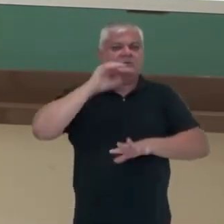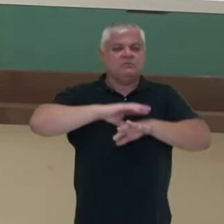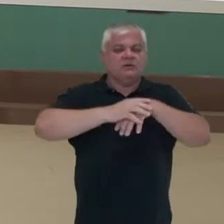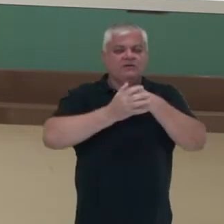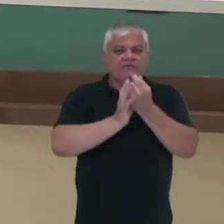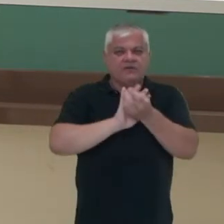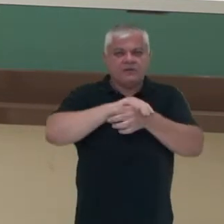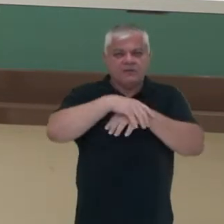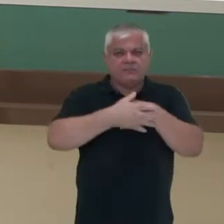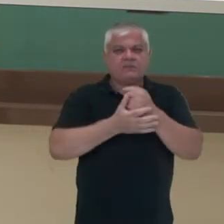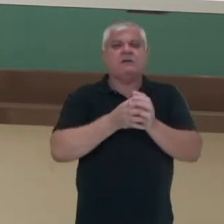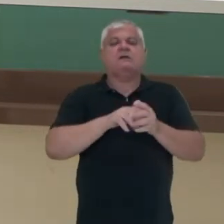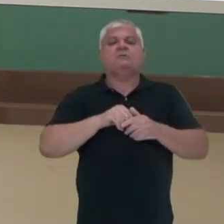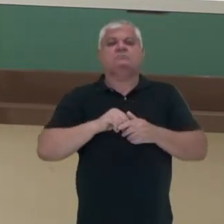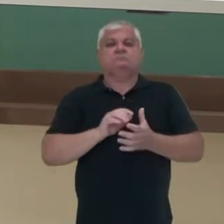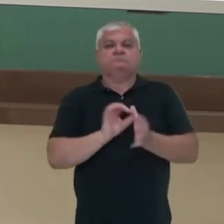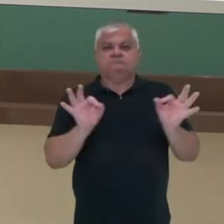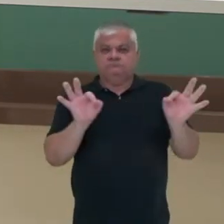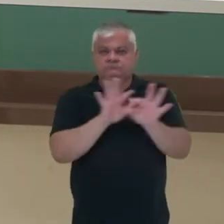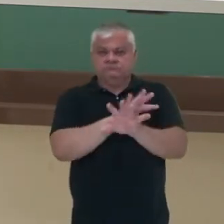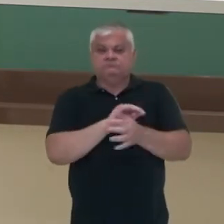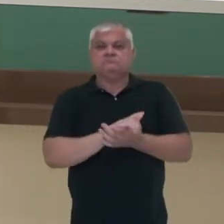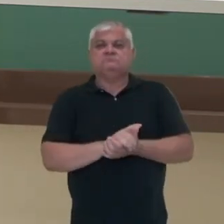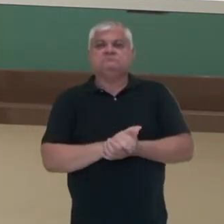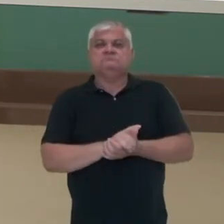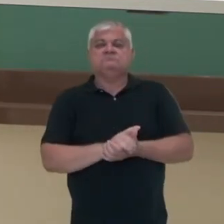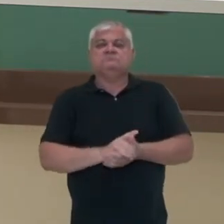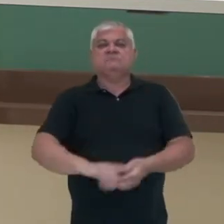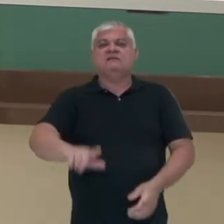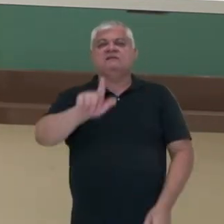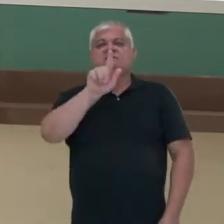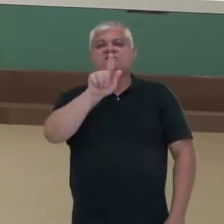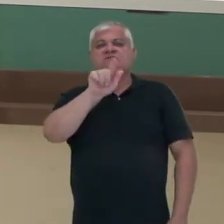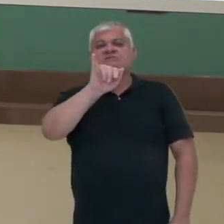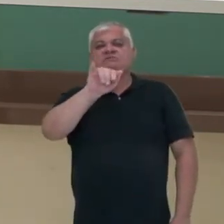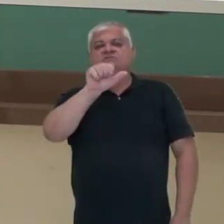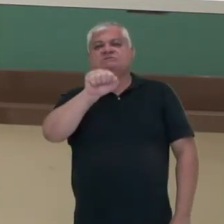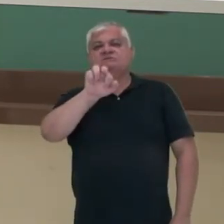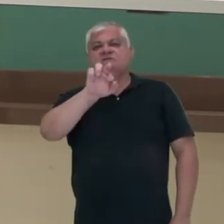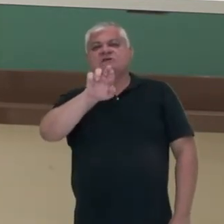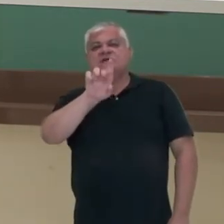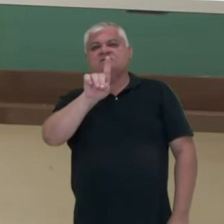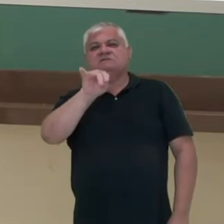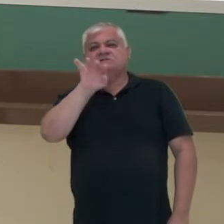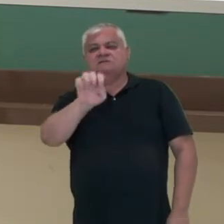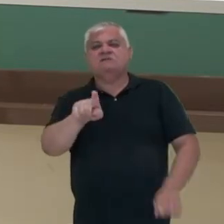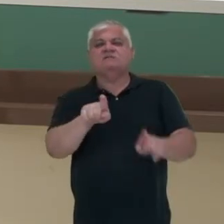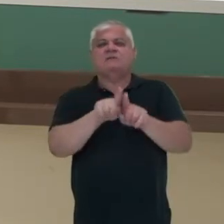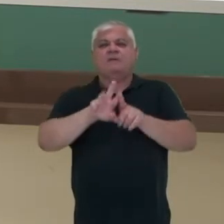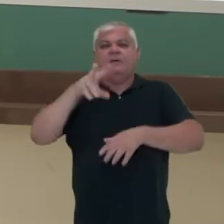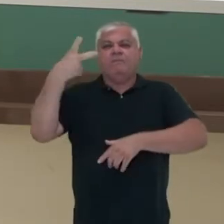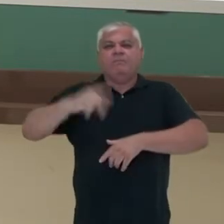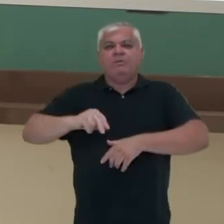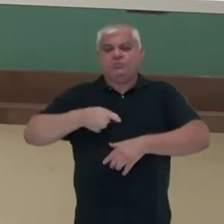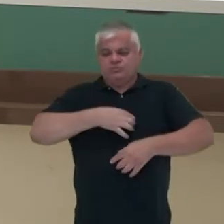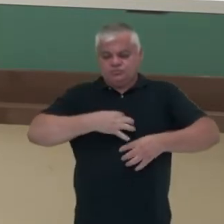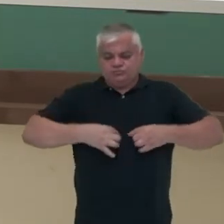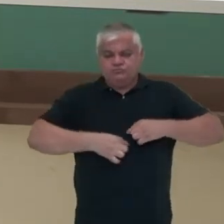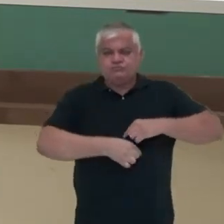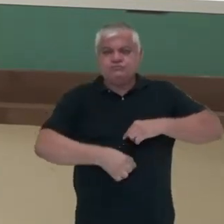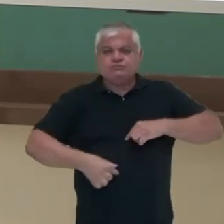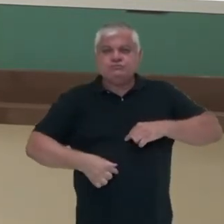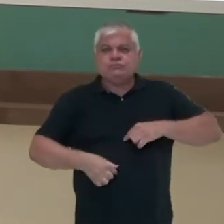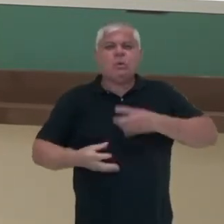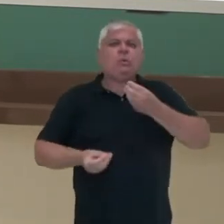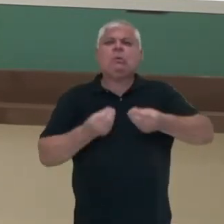após o procedimento. A diardias é uma doença que provoca infecção intestinal. Como que se dá a